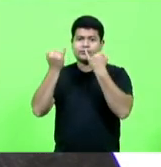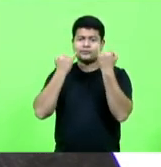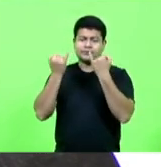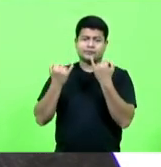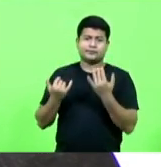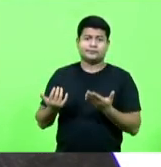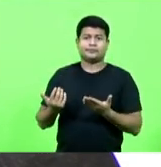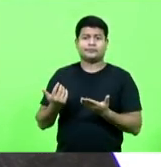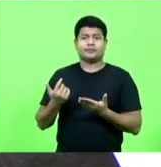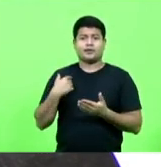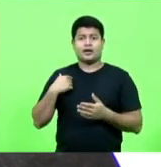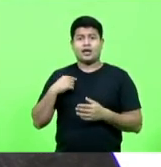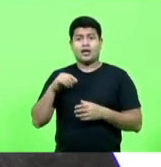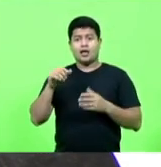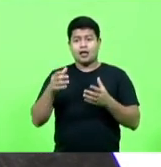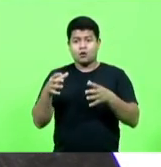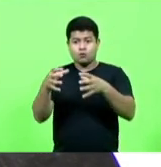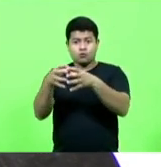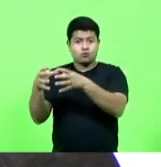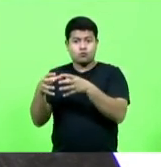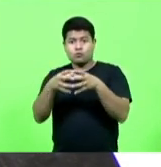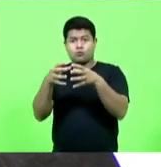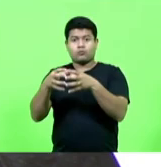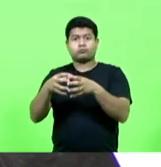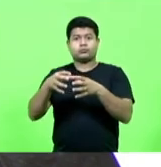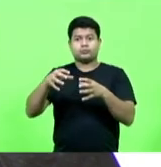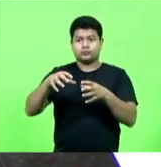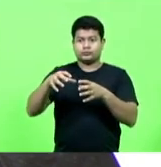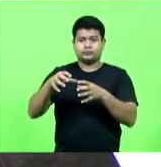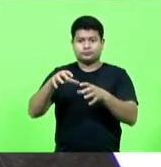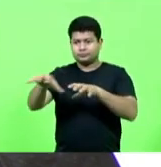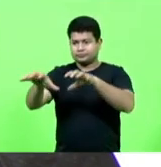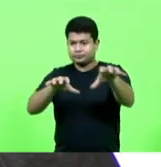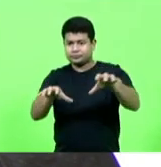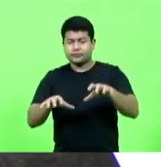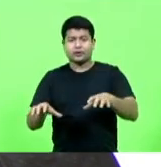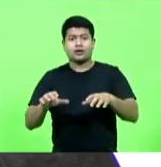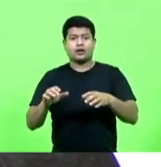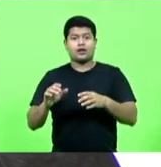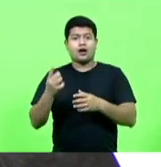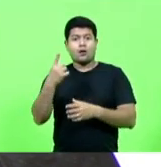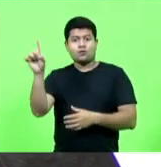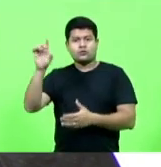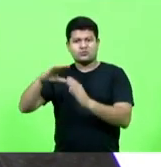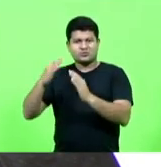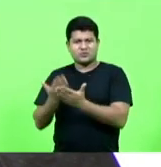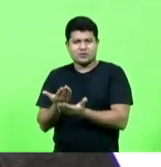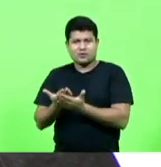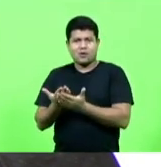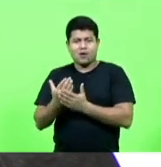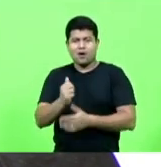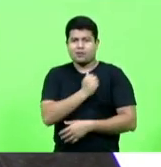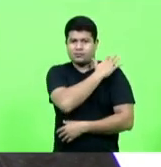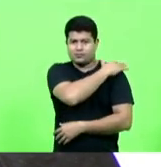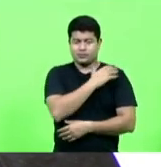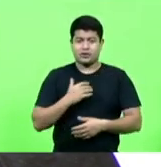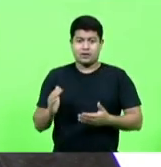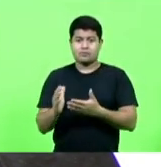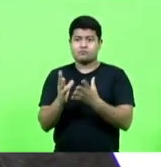sobre efetivo, sobre o que foi a distribuição do efetivo dessa última escola, que muitas cidades estavam